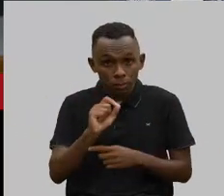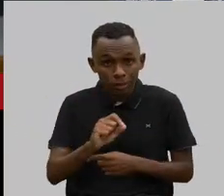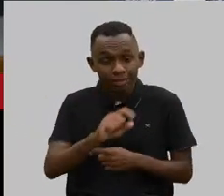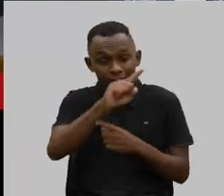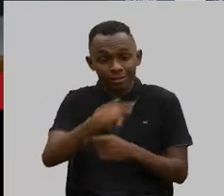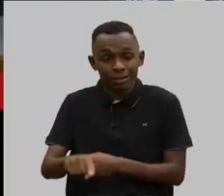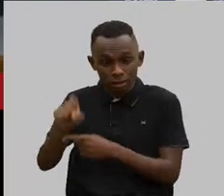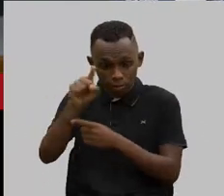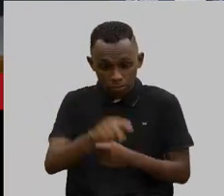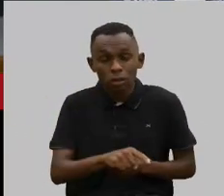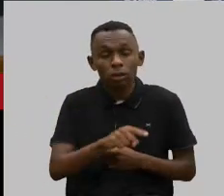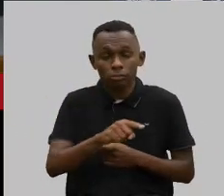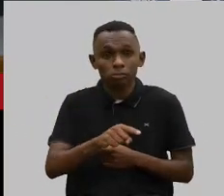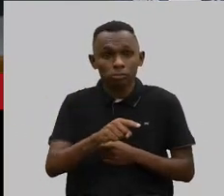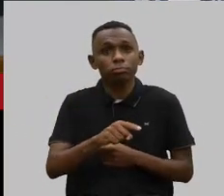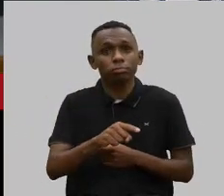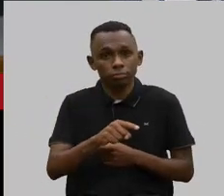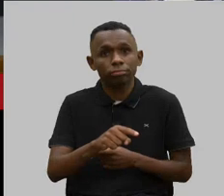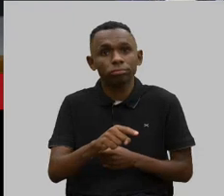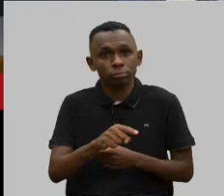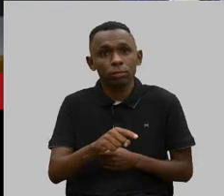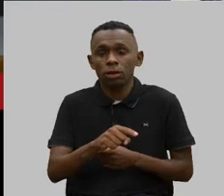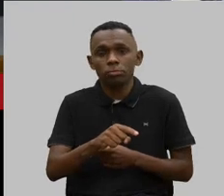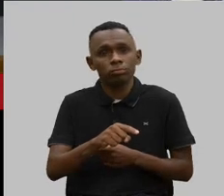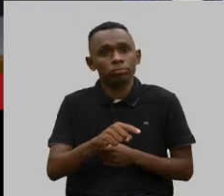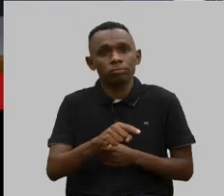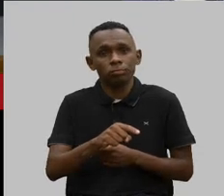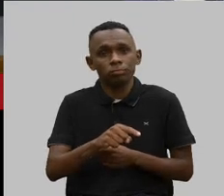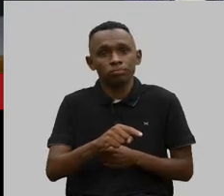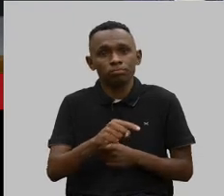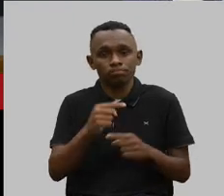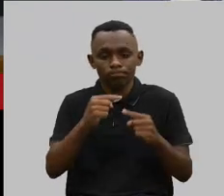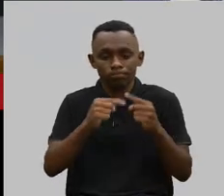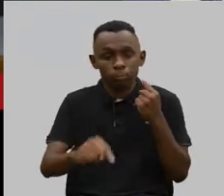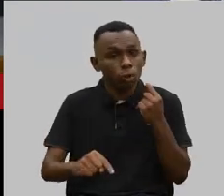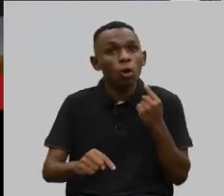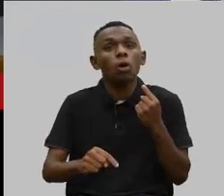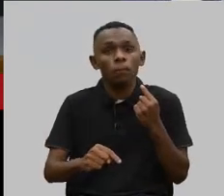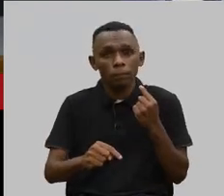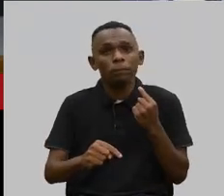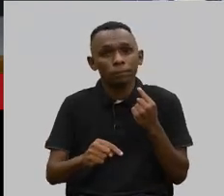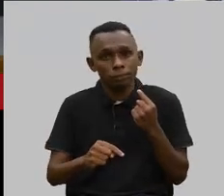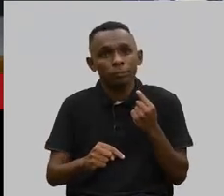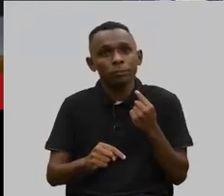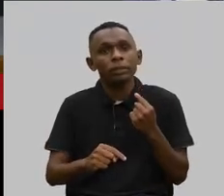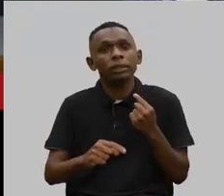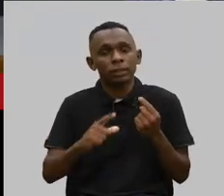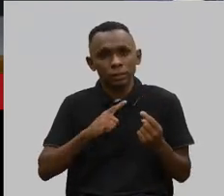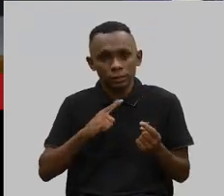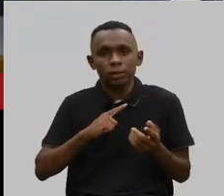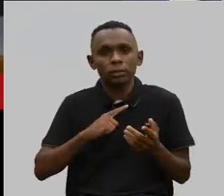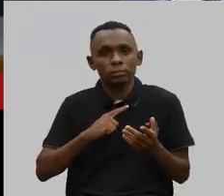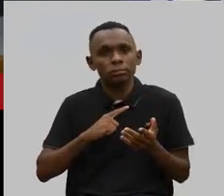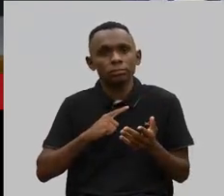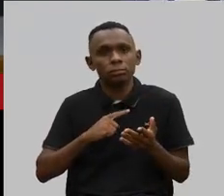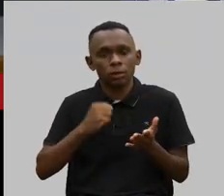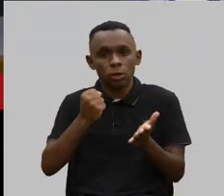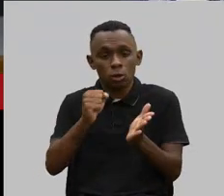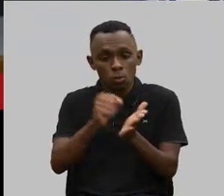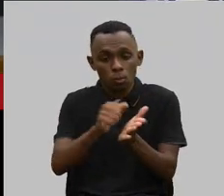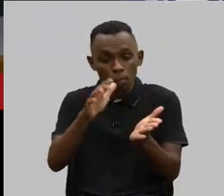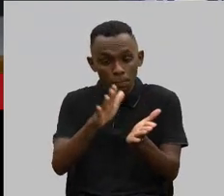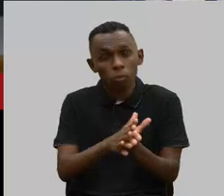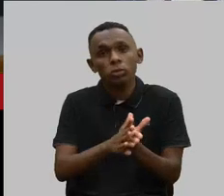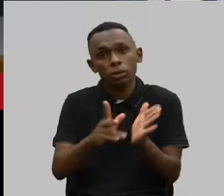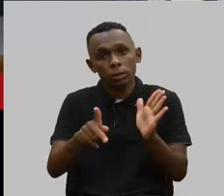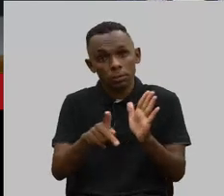foi irregular, foi ilegal, ela tem aplicado multas aos planos, até